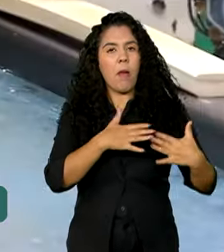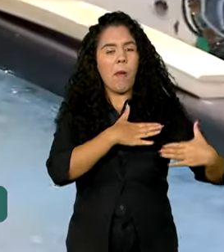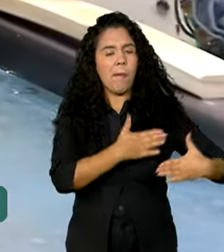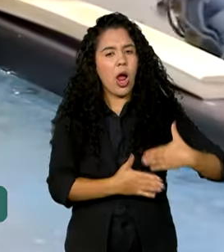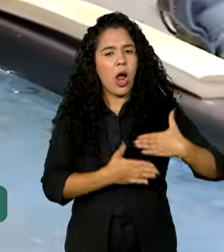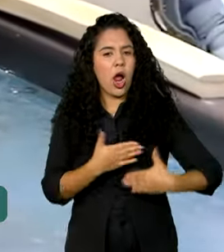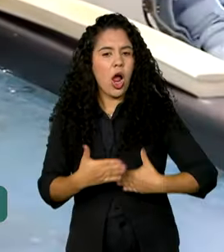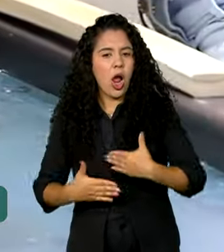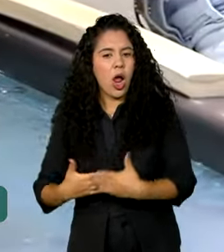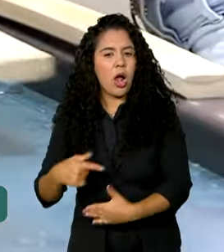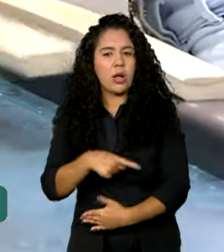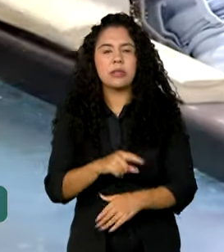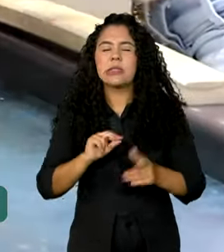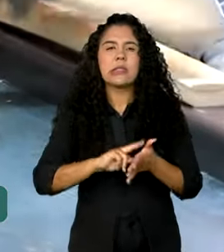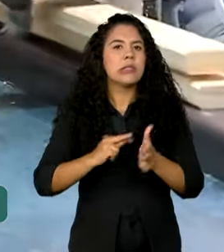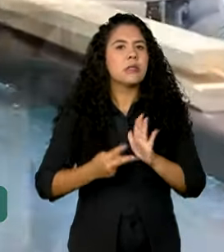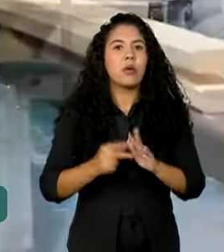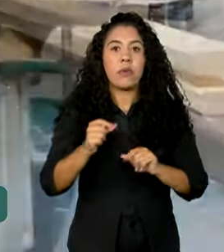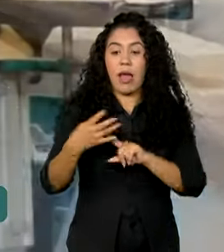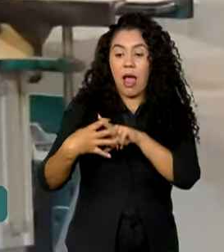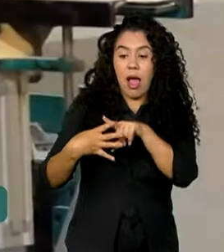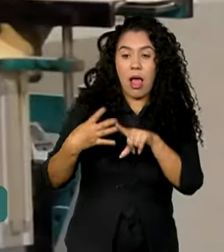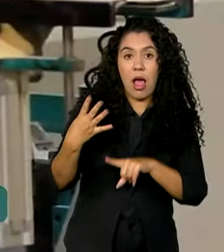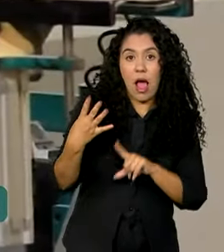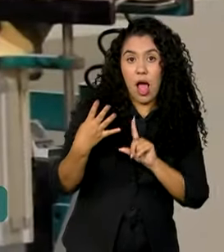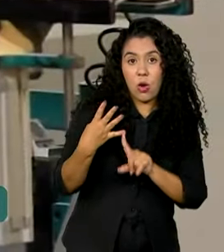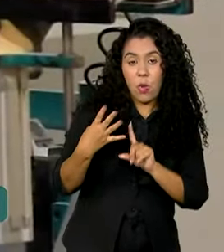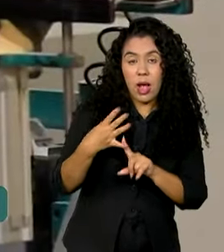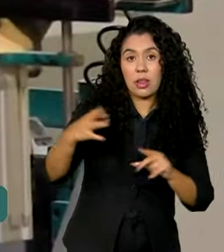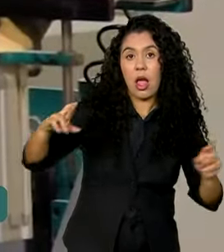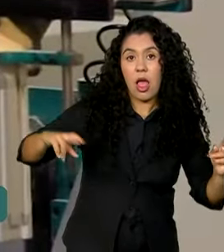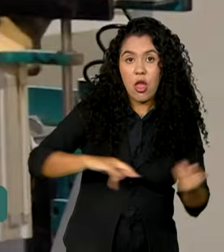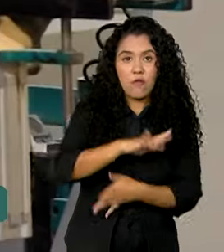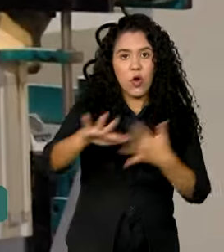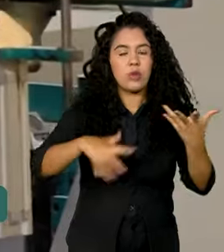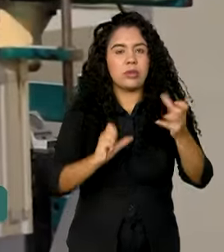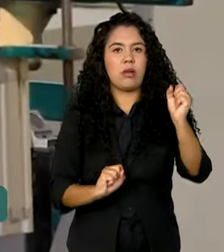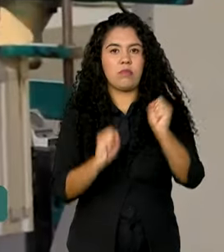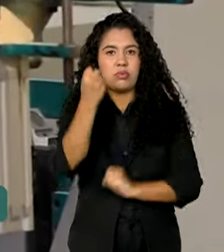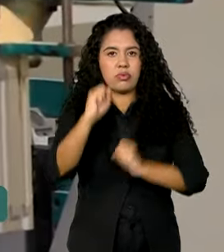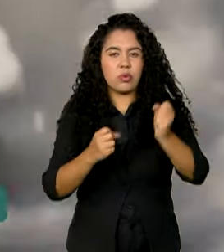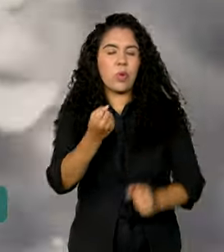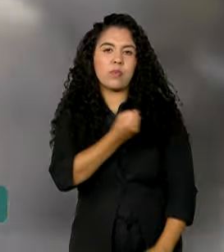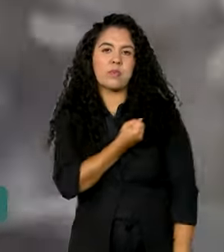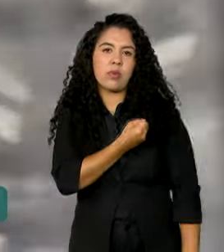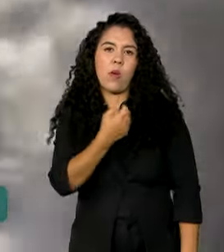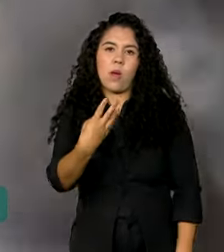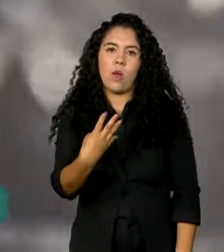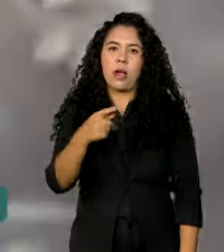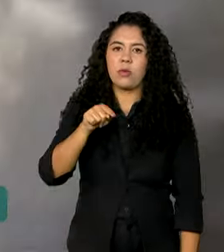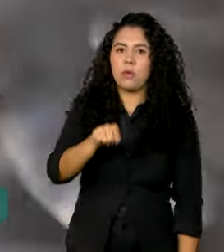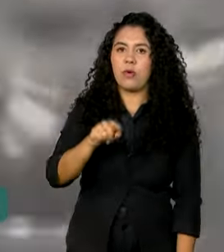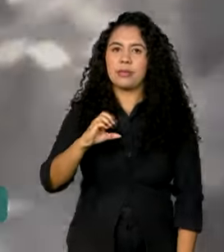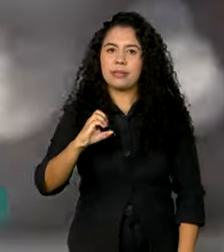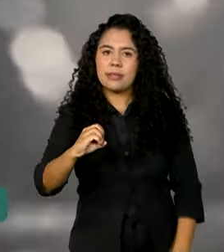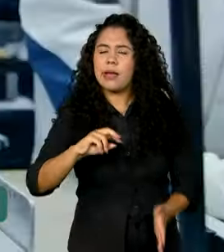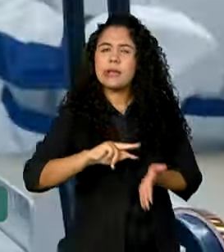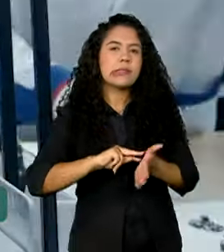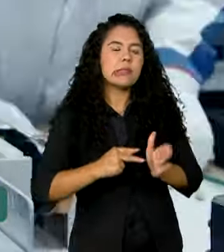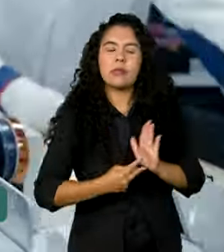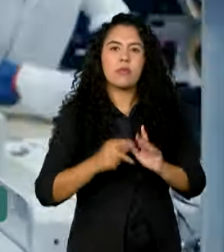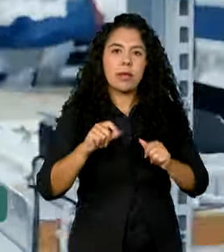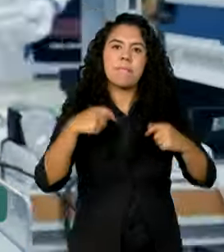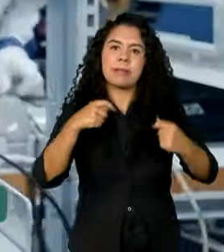é chamado de Quarta Revolução Industrial, ou Indústria 4.0. Isso significa integrar